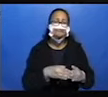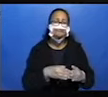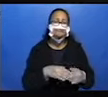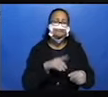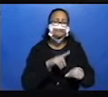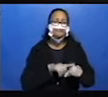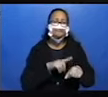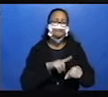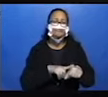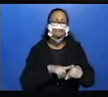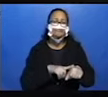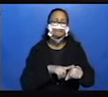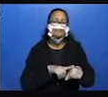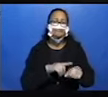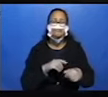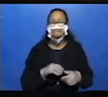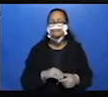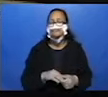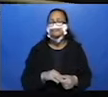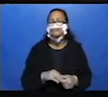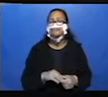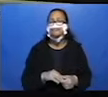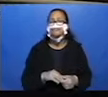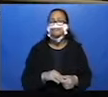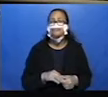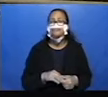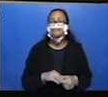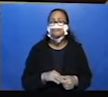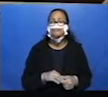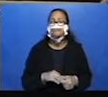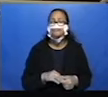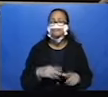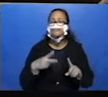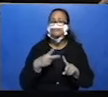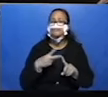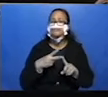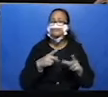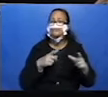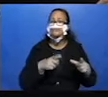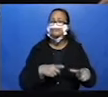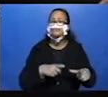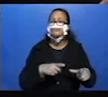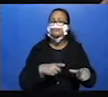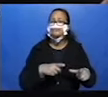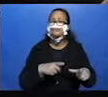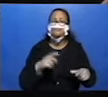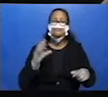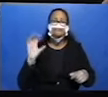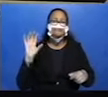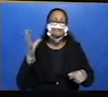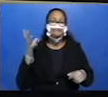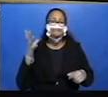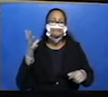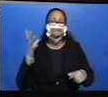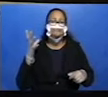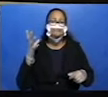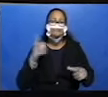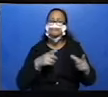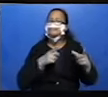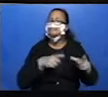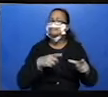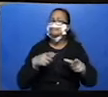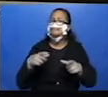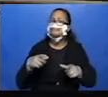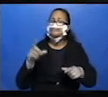vamos ver mais para frente. Para descobrir o lugar. Onde isso aconteceu? Onde aconteceu,